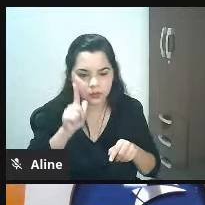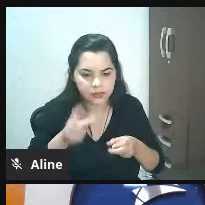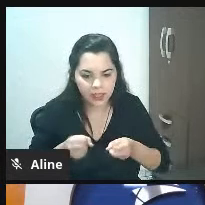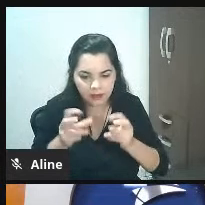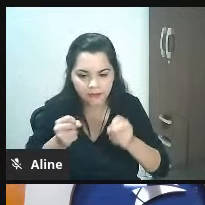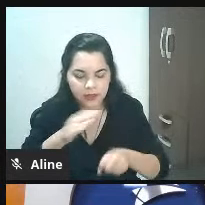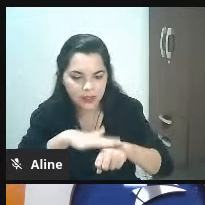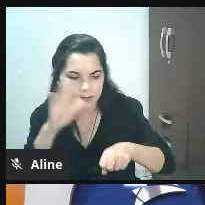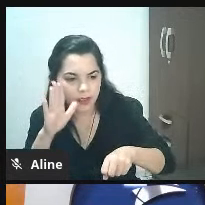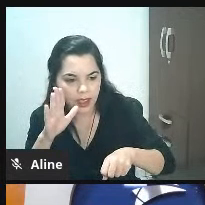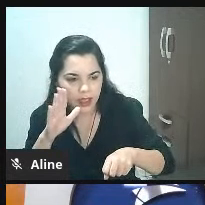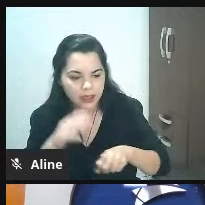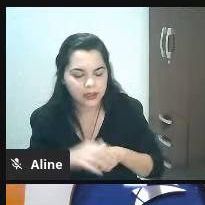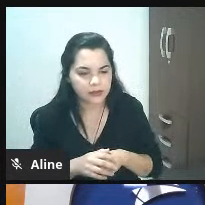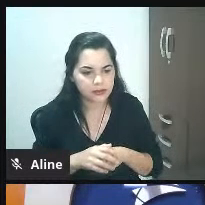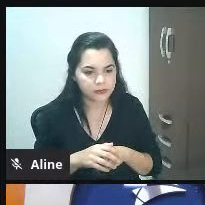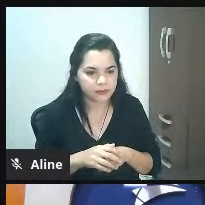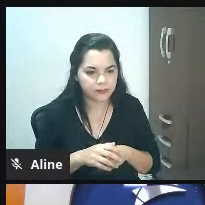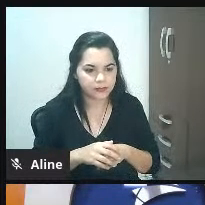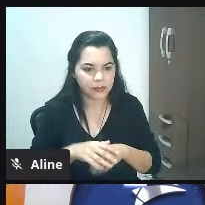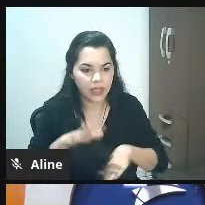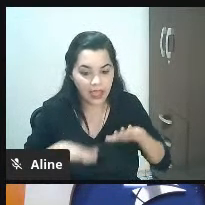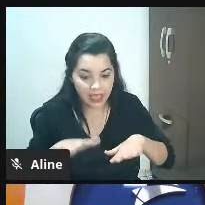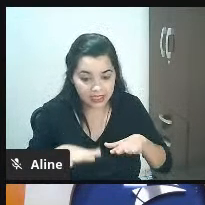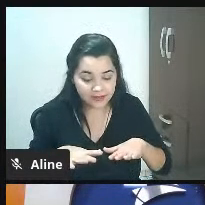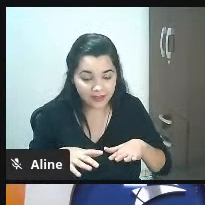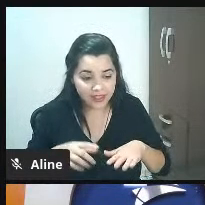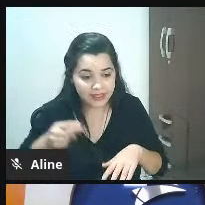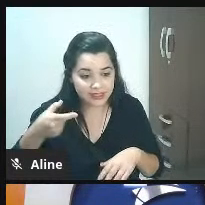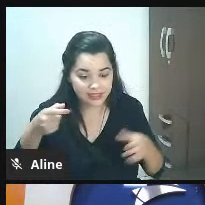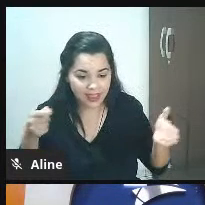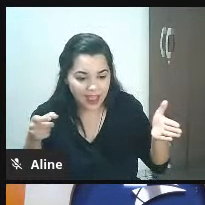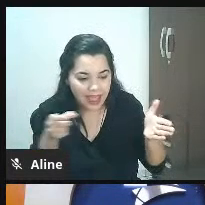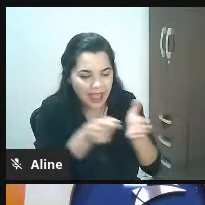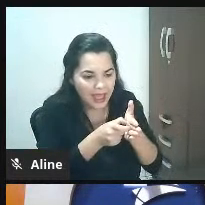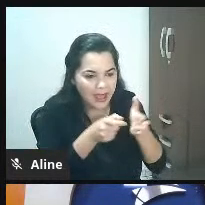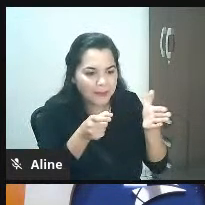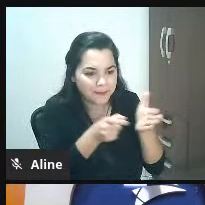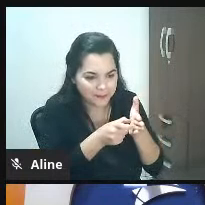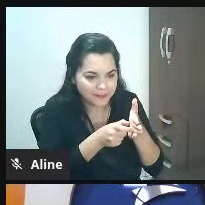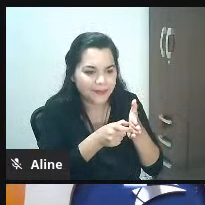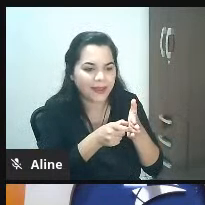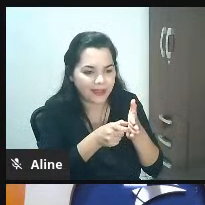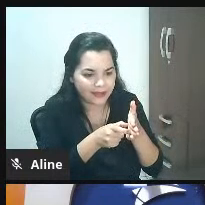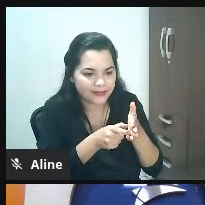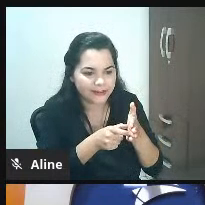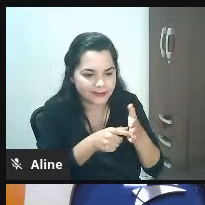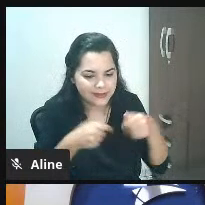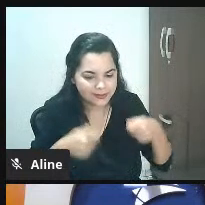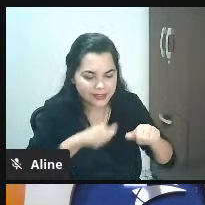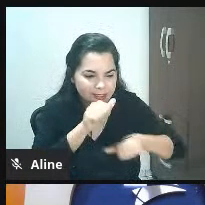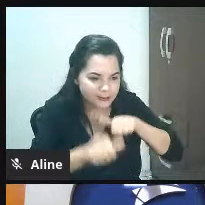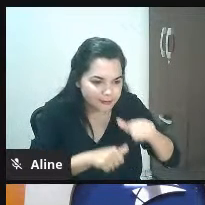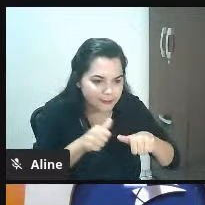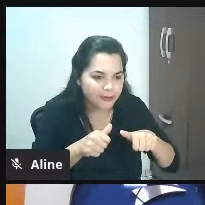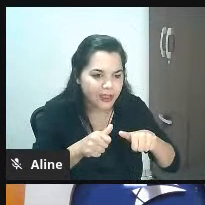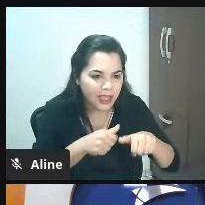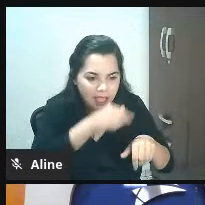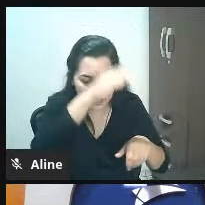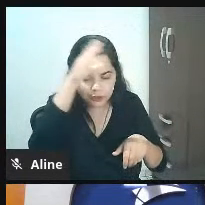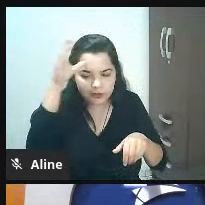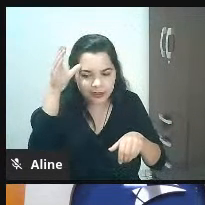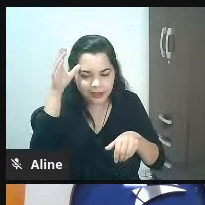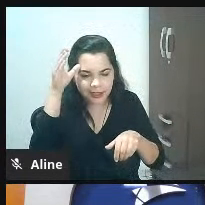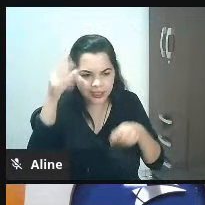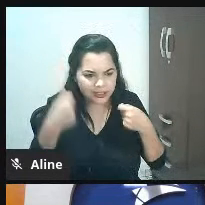sabe que aquele raio daquela maquininha vai travar mas não troca que não porque dá trabalho e o cliente que se vire ele que tem que engolir a